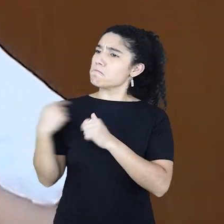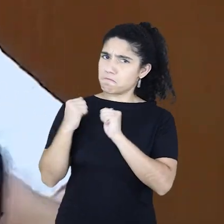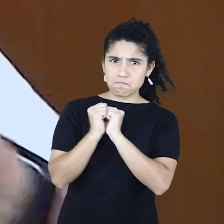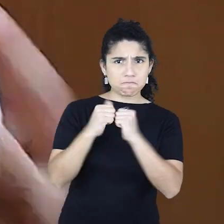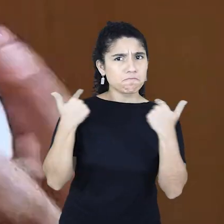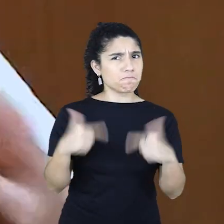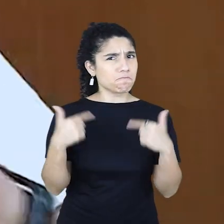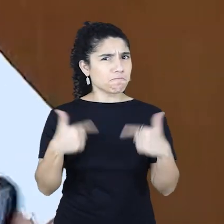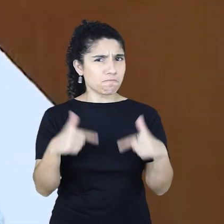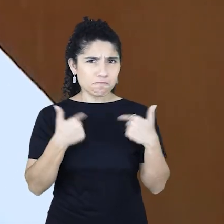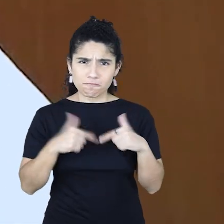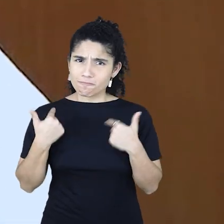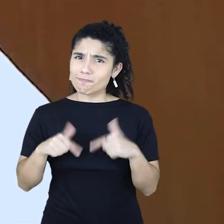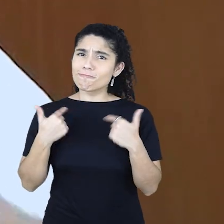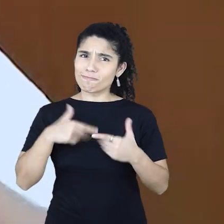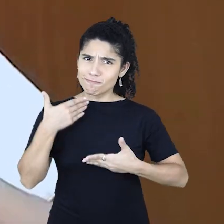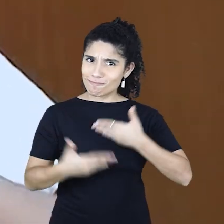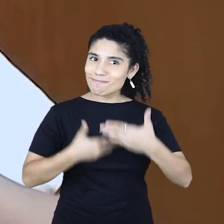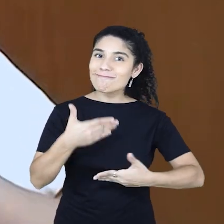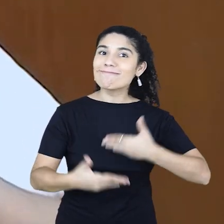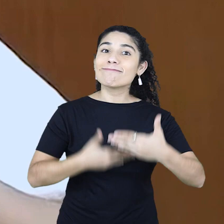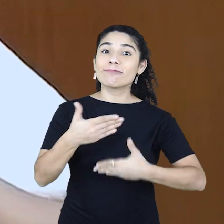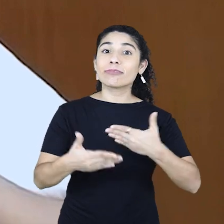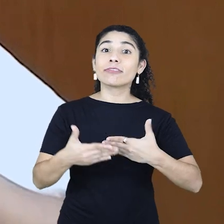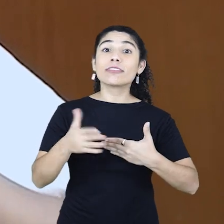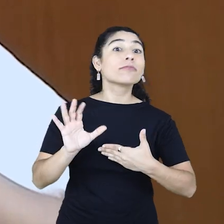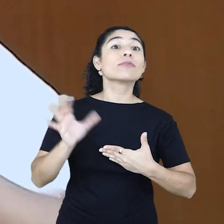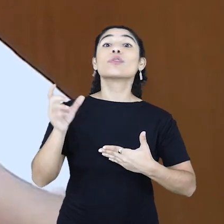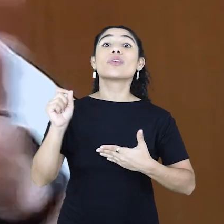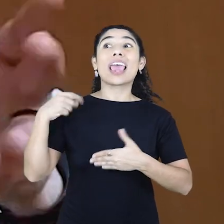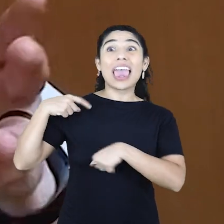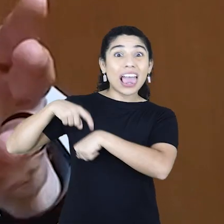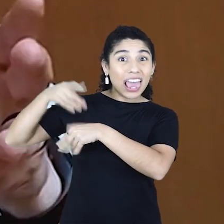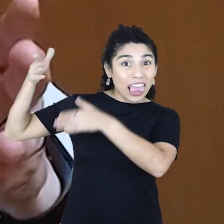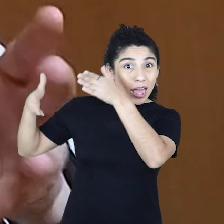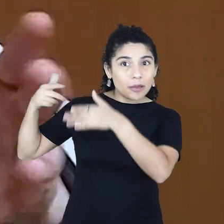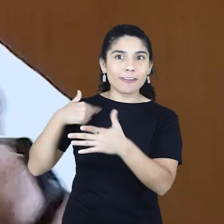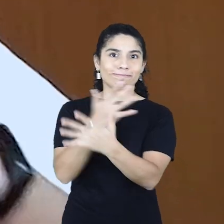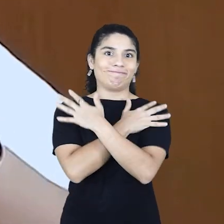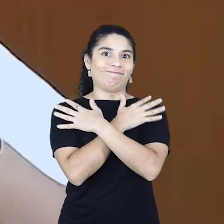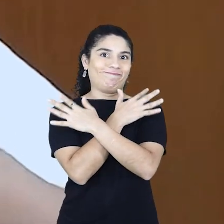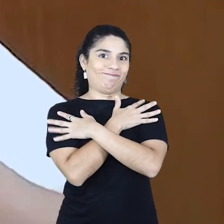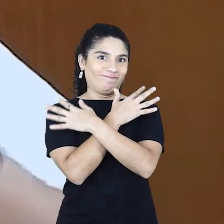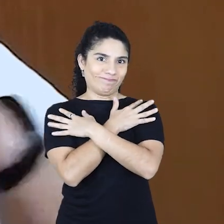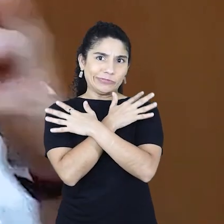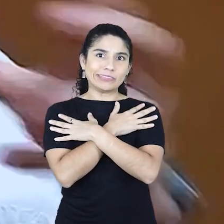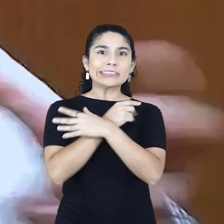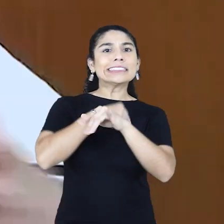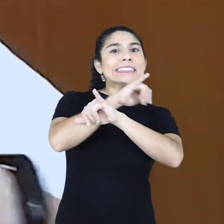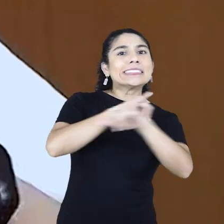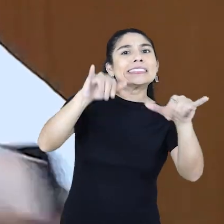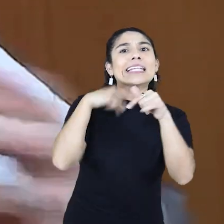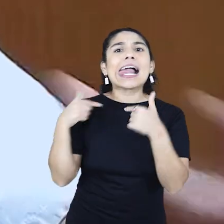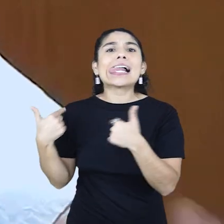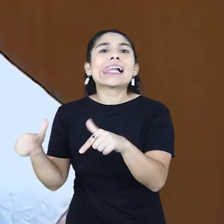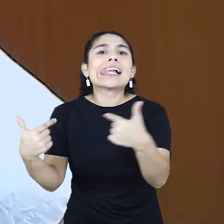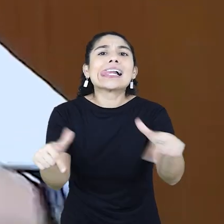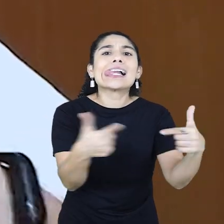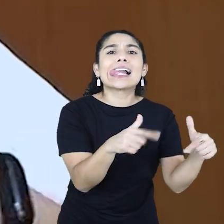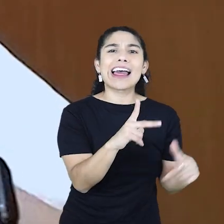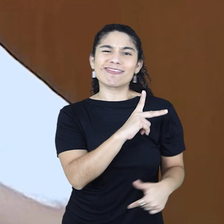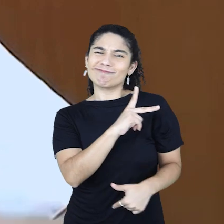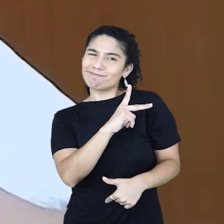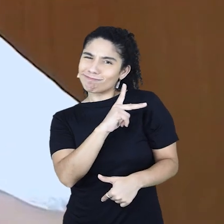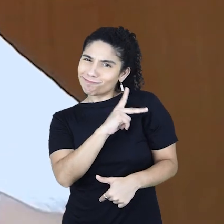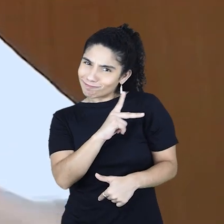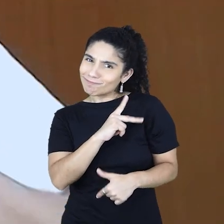nós trabalhando juntos e tal. E eu estava desempregada, a época, fazendo picos com os sindicatos parceiros e